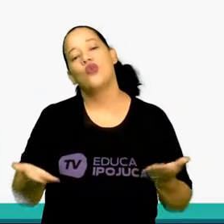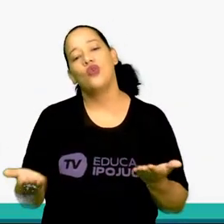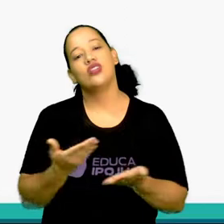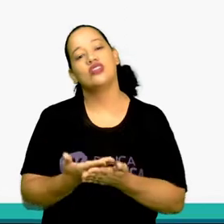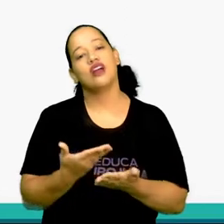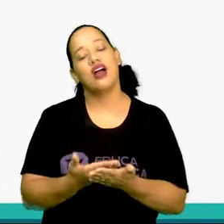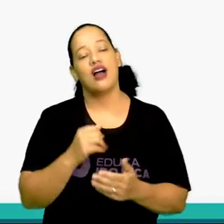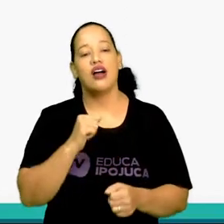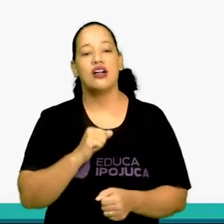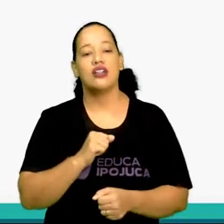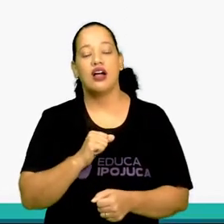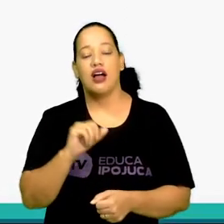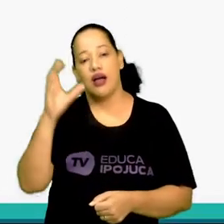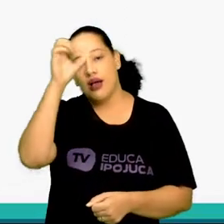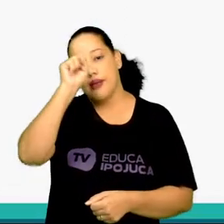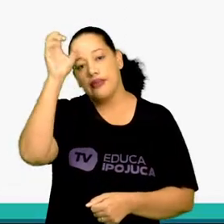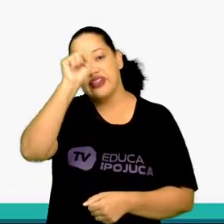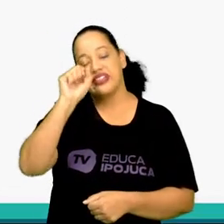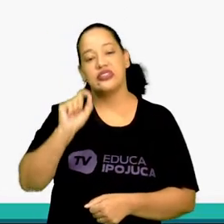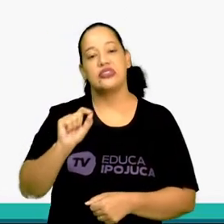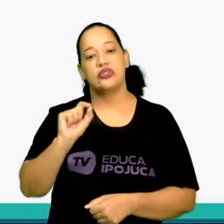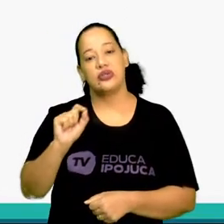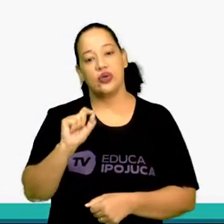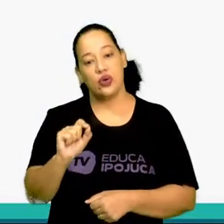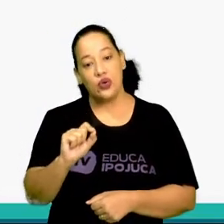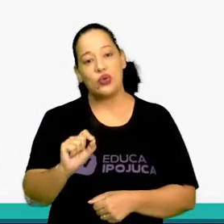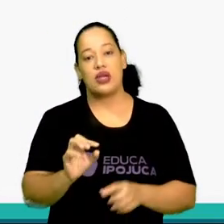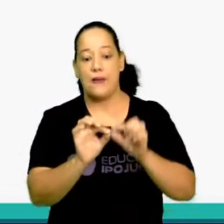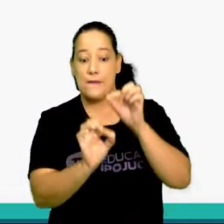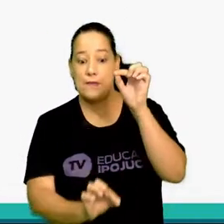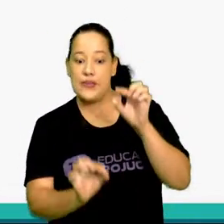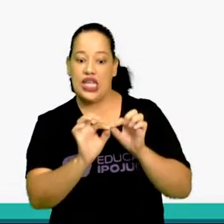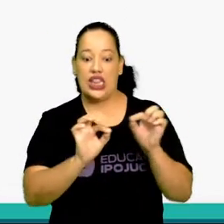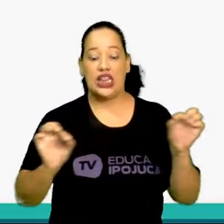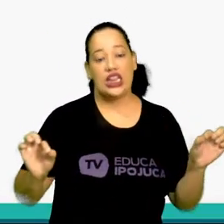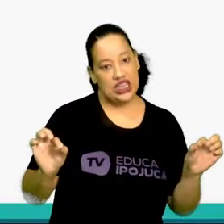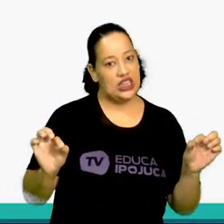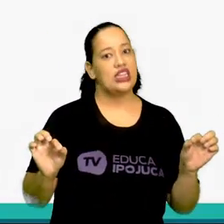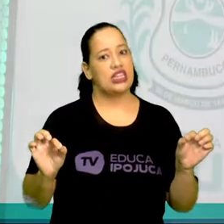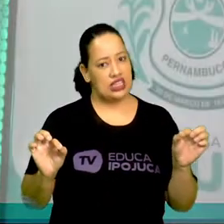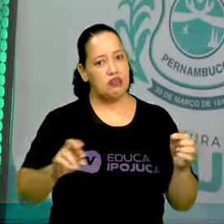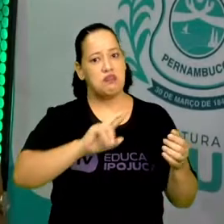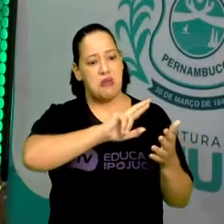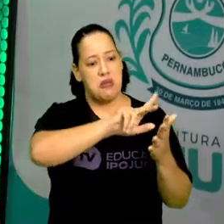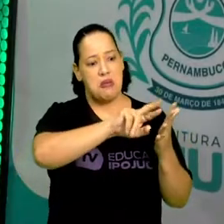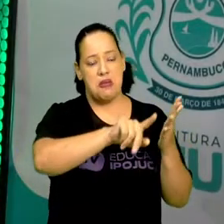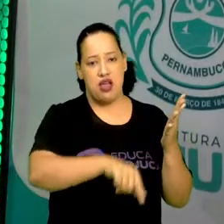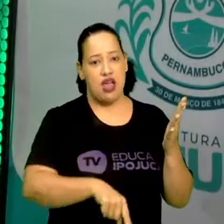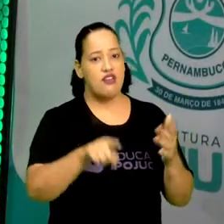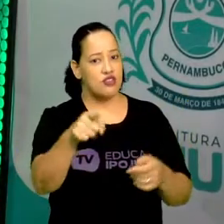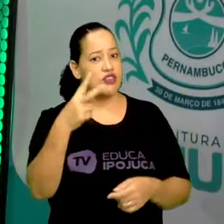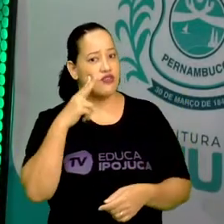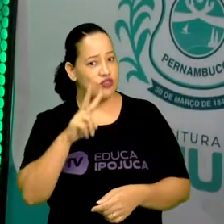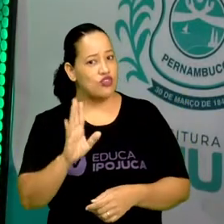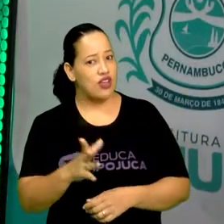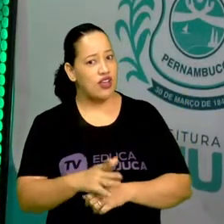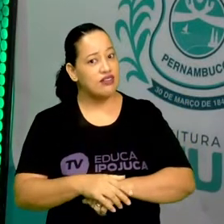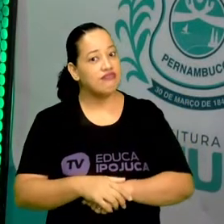vamos estudar sobre unidades de medidas. Você já ouviu falar? Vamos lá.